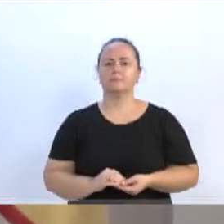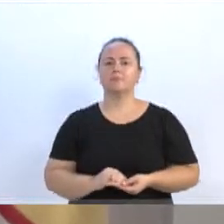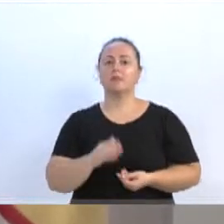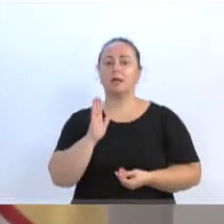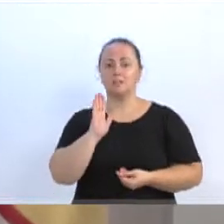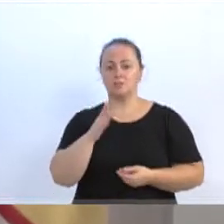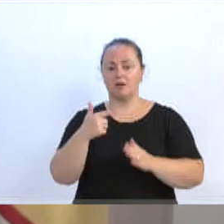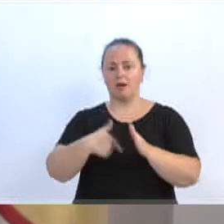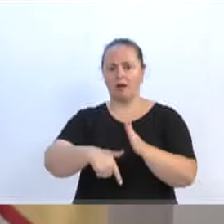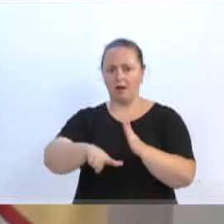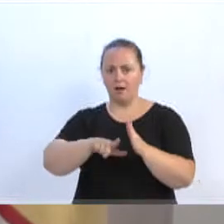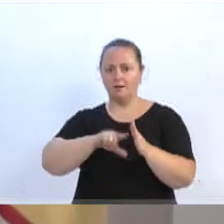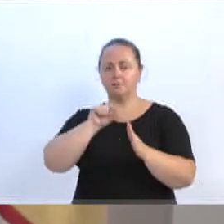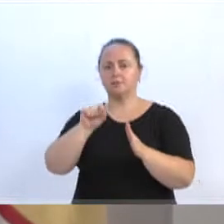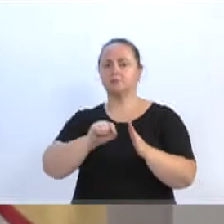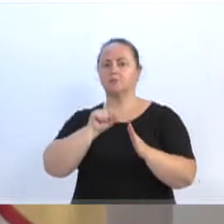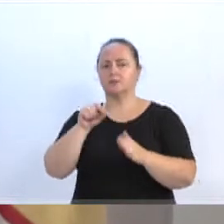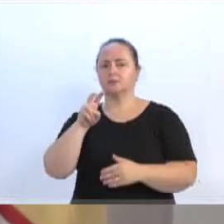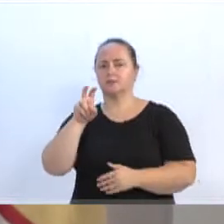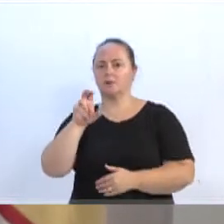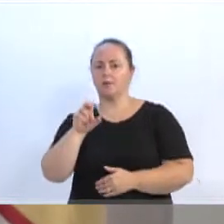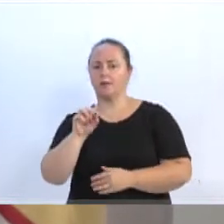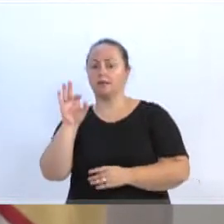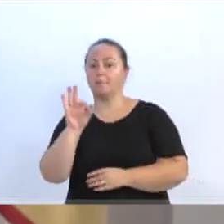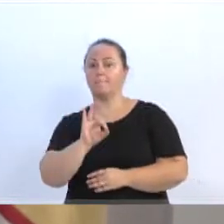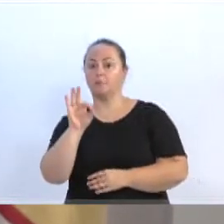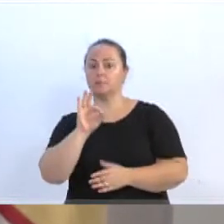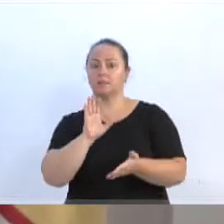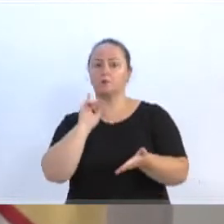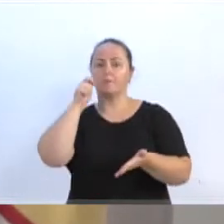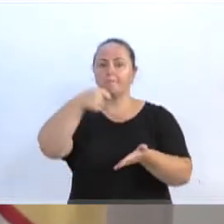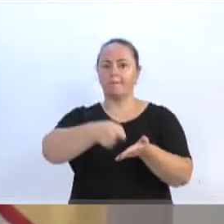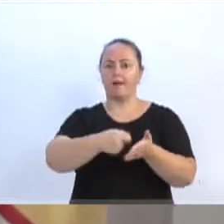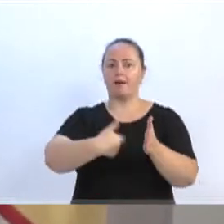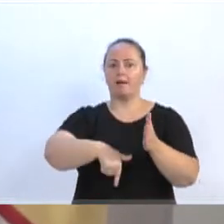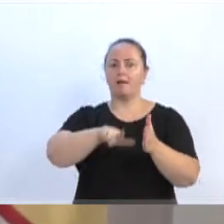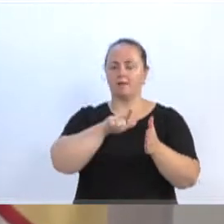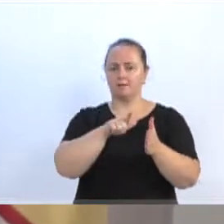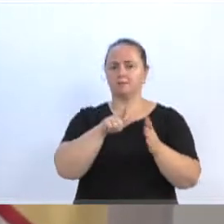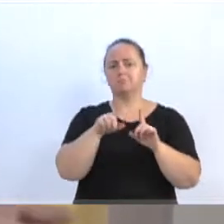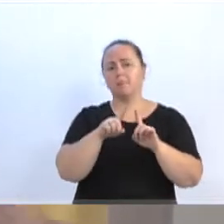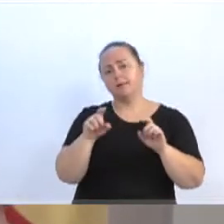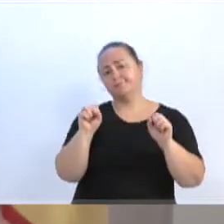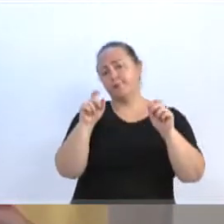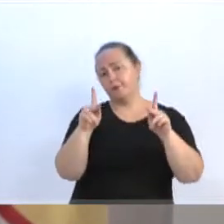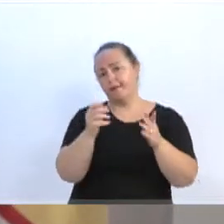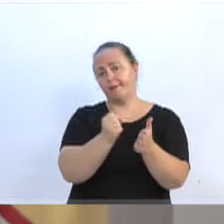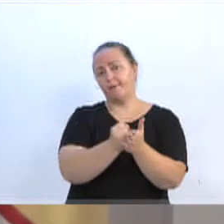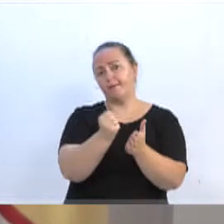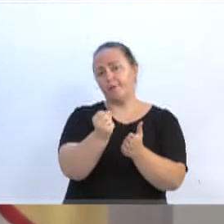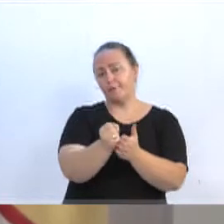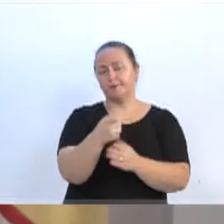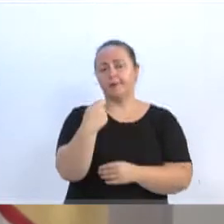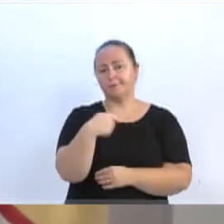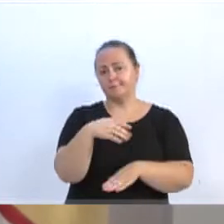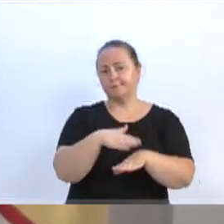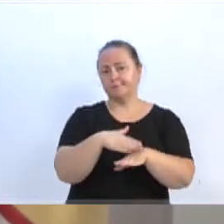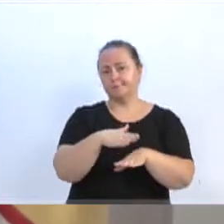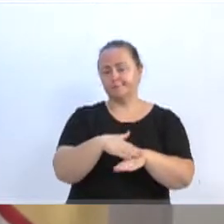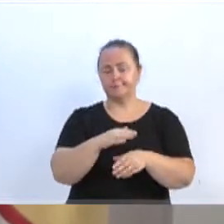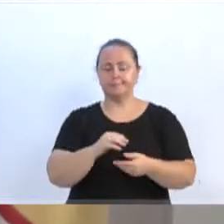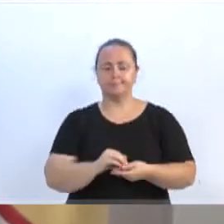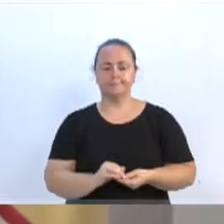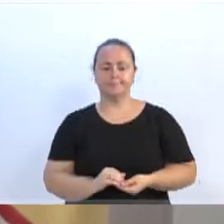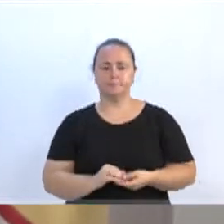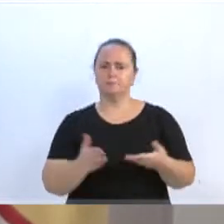antecipadamente 50% do tratamento, que, para mim, já é errado, minha opinião. Mas, como está contratual, tem que fazer. E agora,